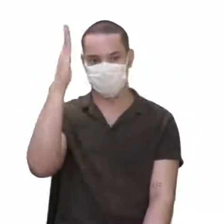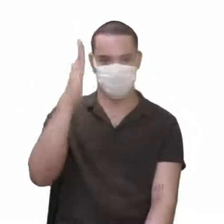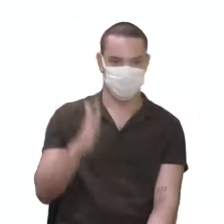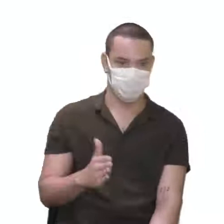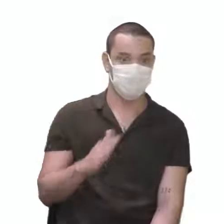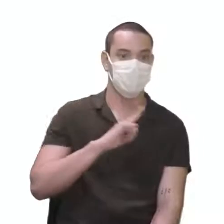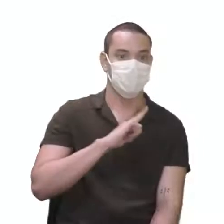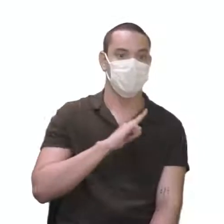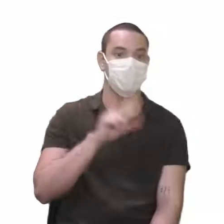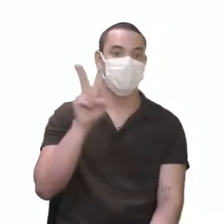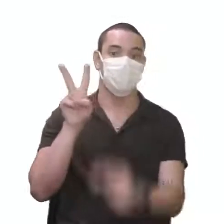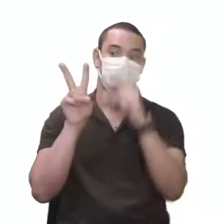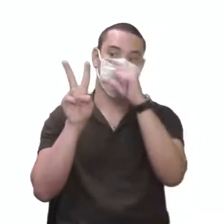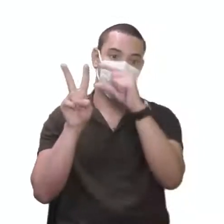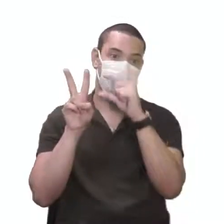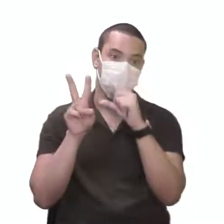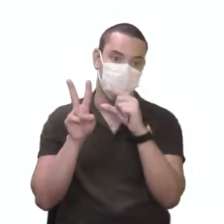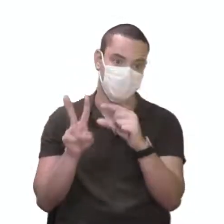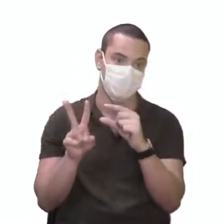Vzão com Vzão,